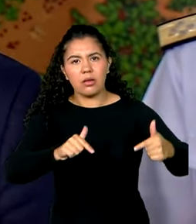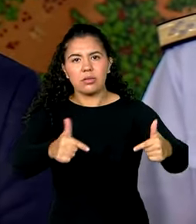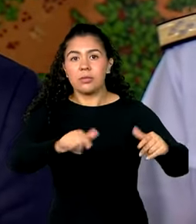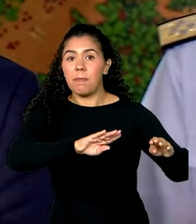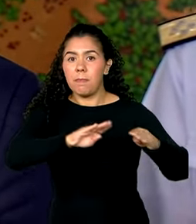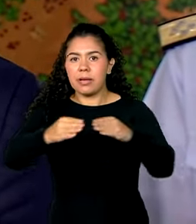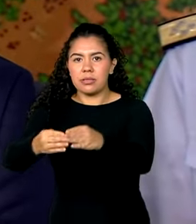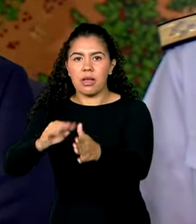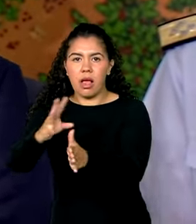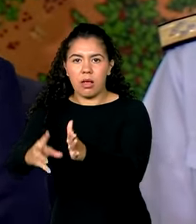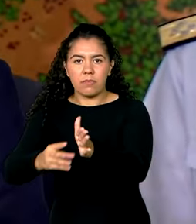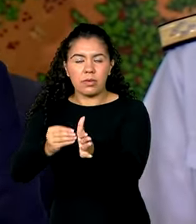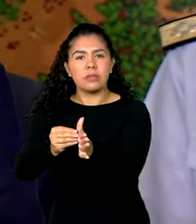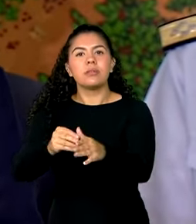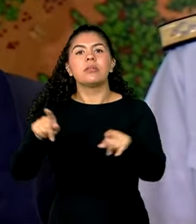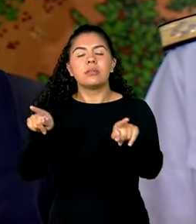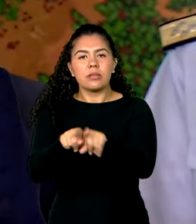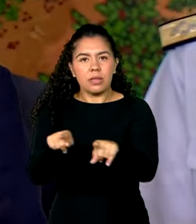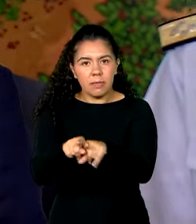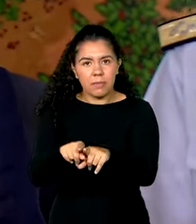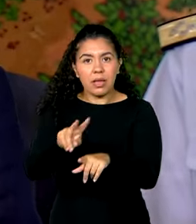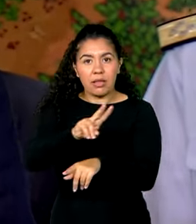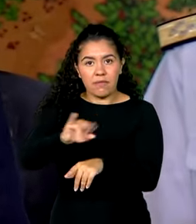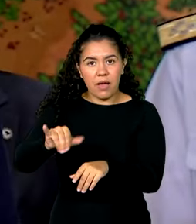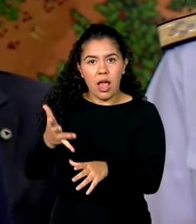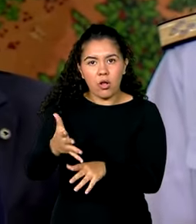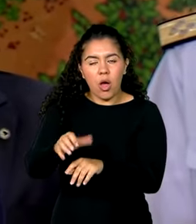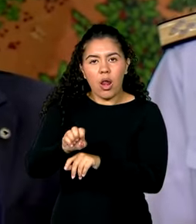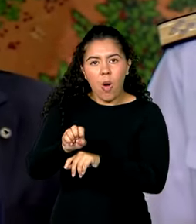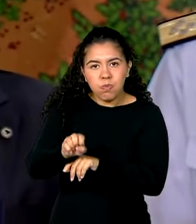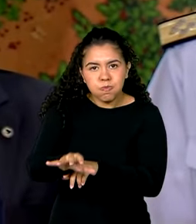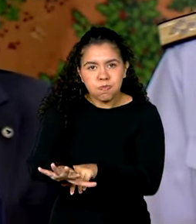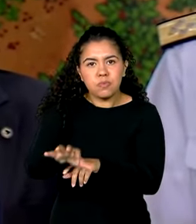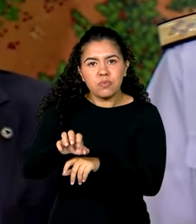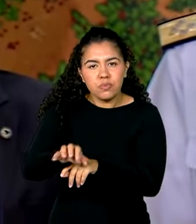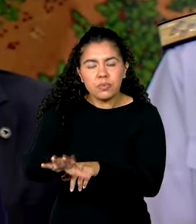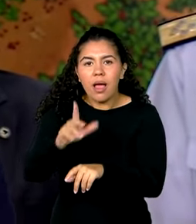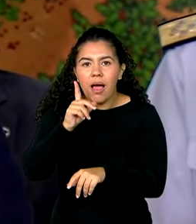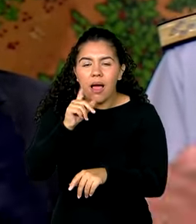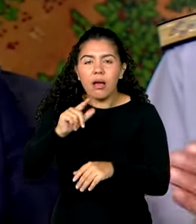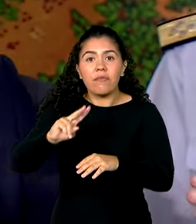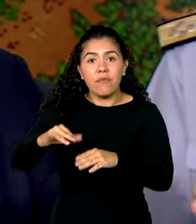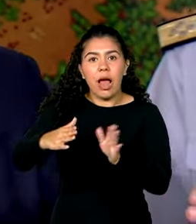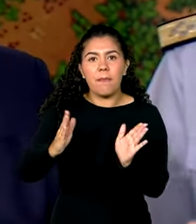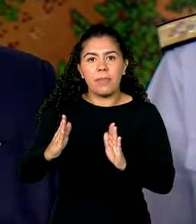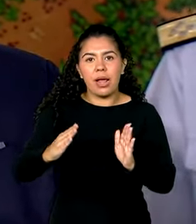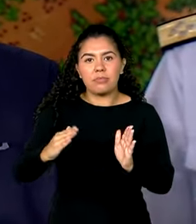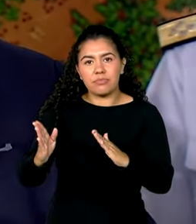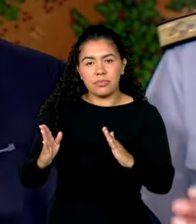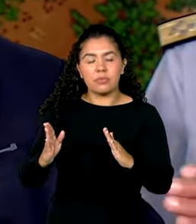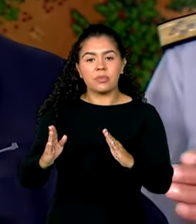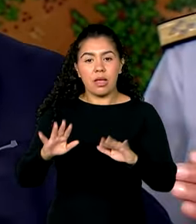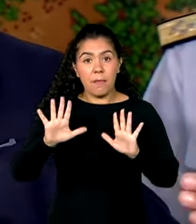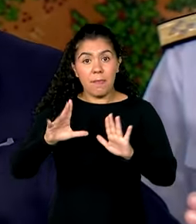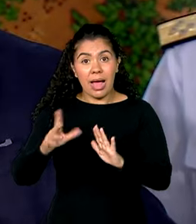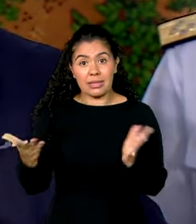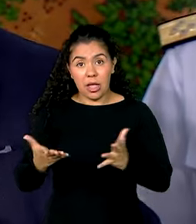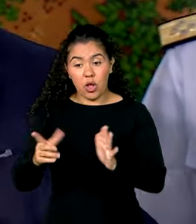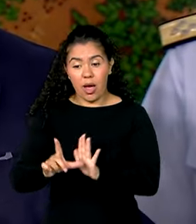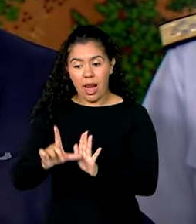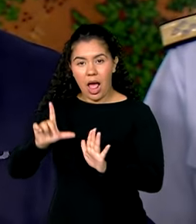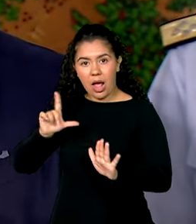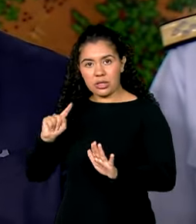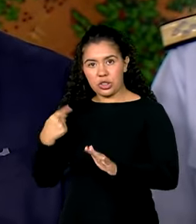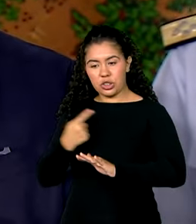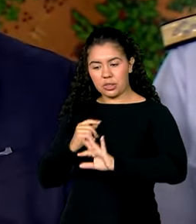considerando a estiagem que vai acontecer e será prolongada. Então, o fato de antecipar aquilo que estava previsto